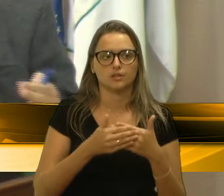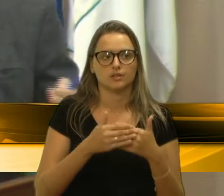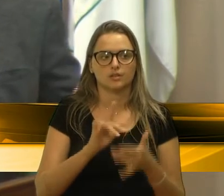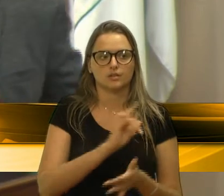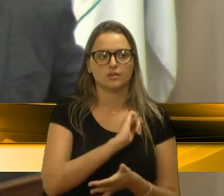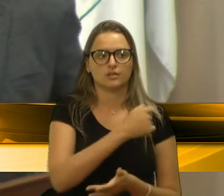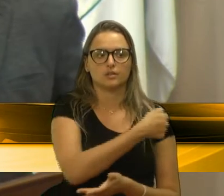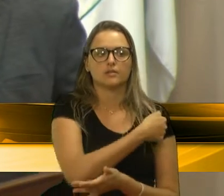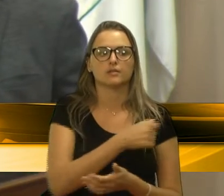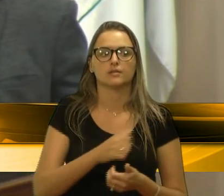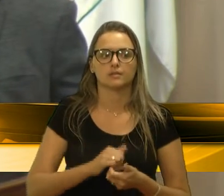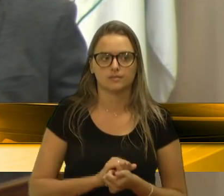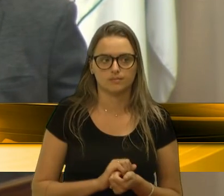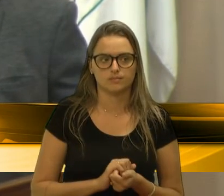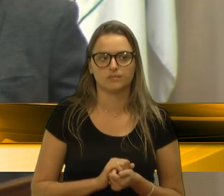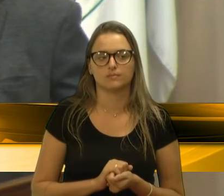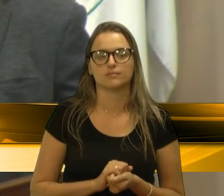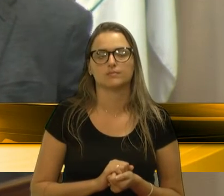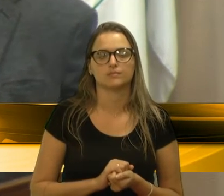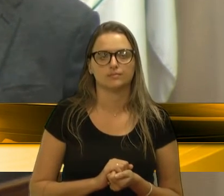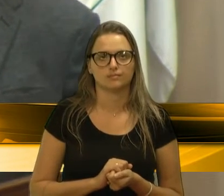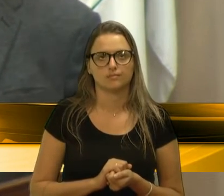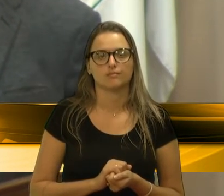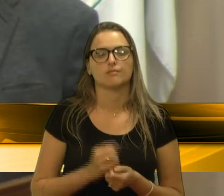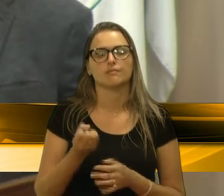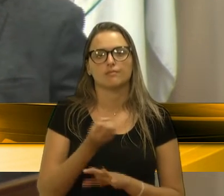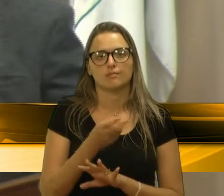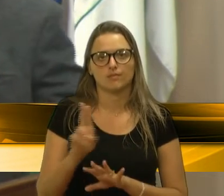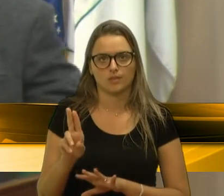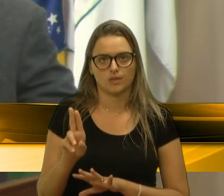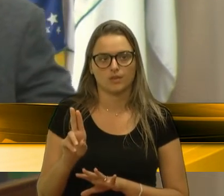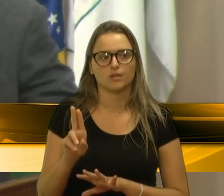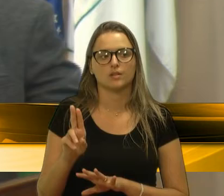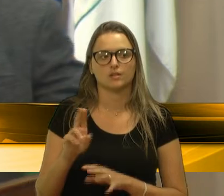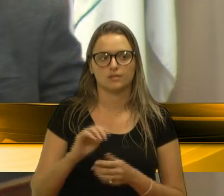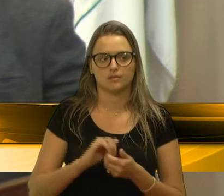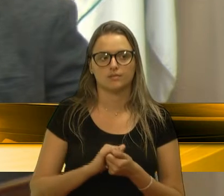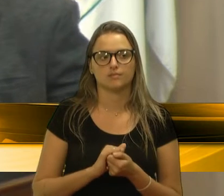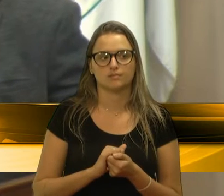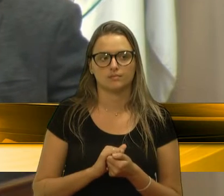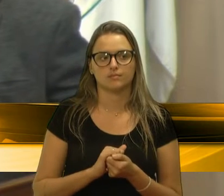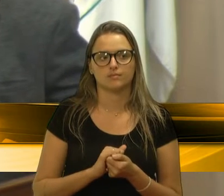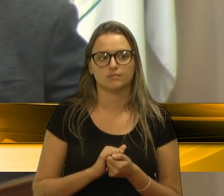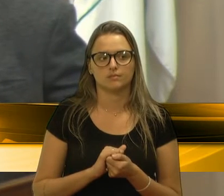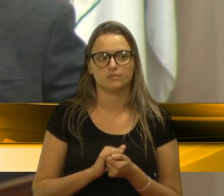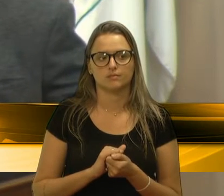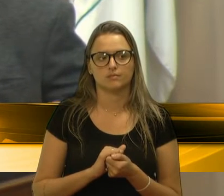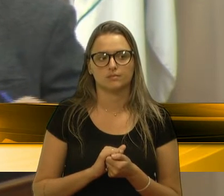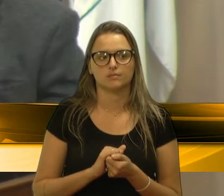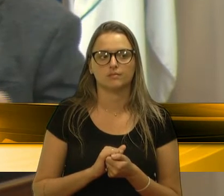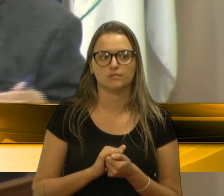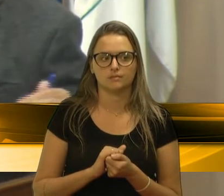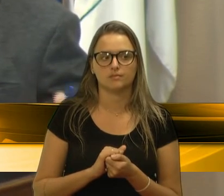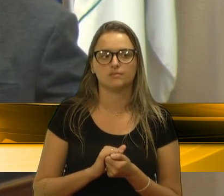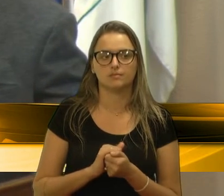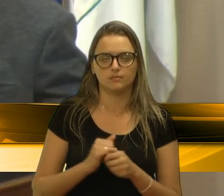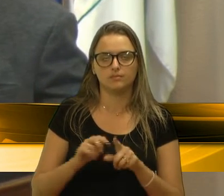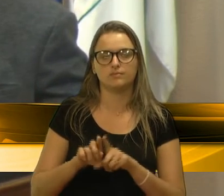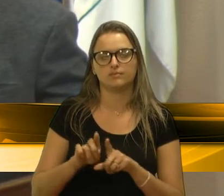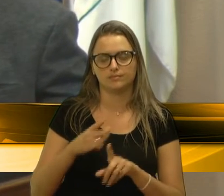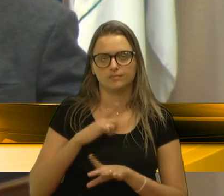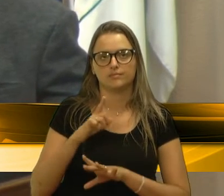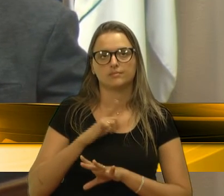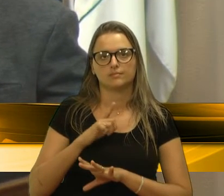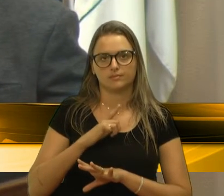aconteçam também antes da meia-noite. Ou se faça também uma ação, uma ação de orientação dos